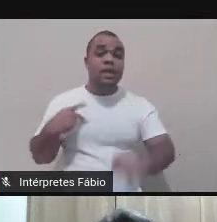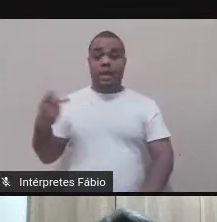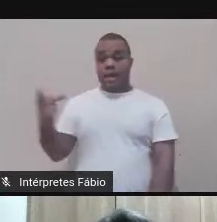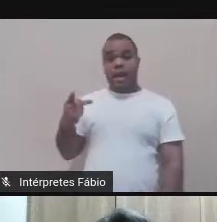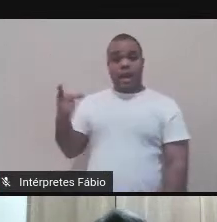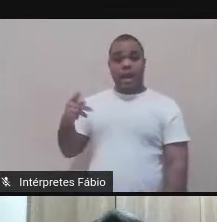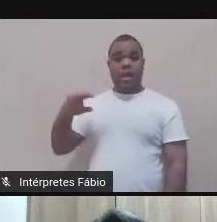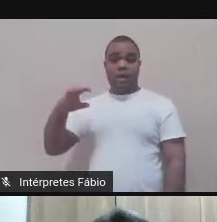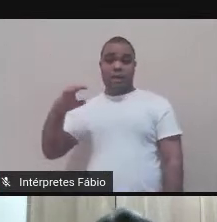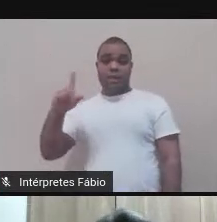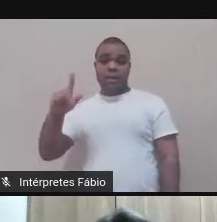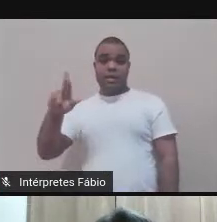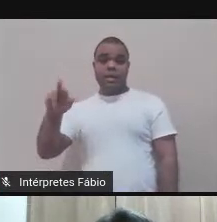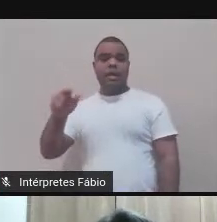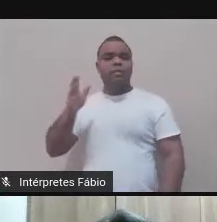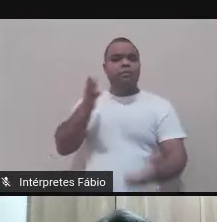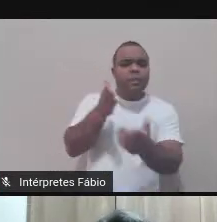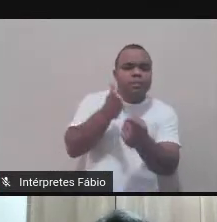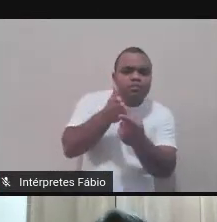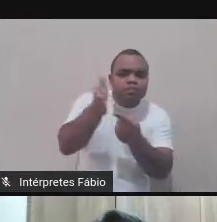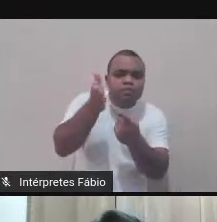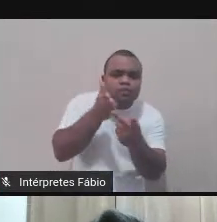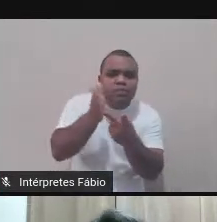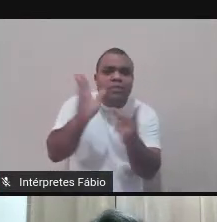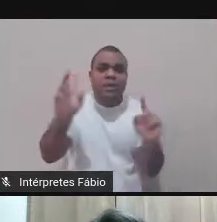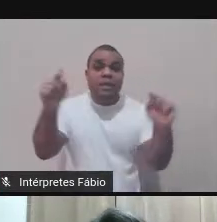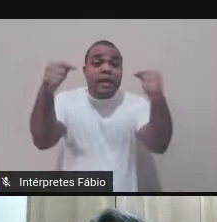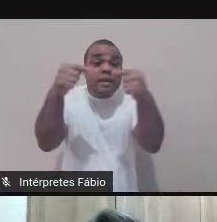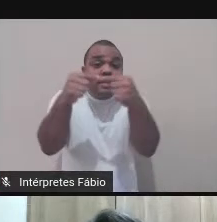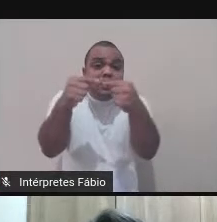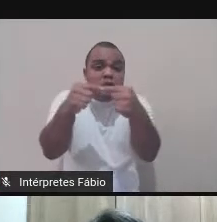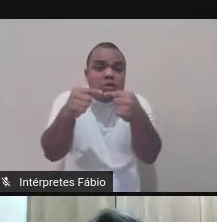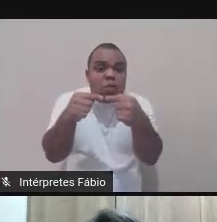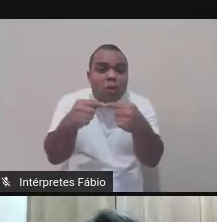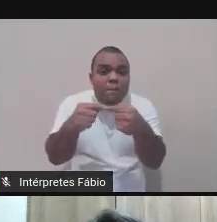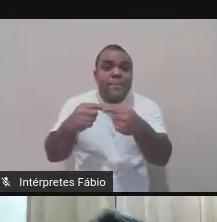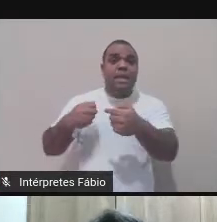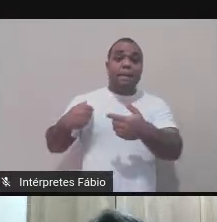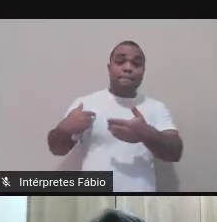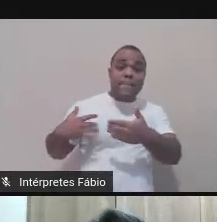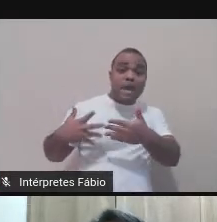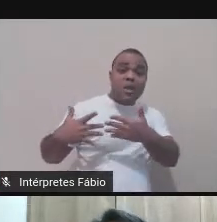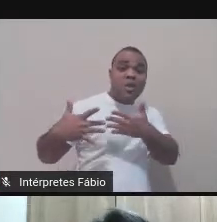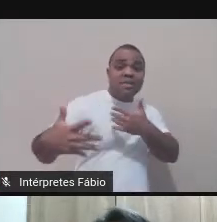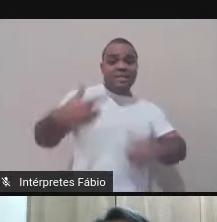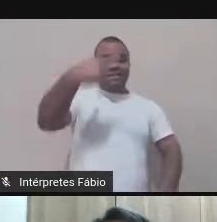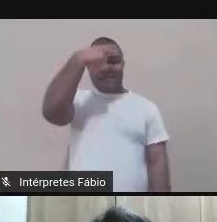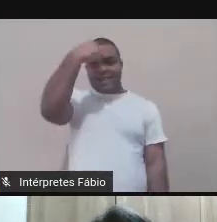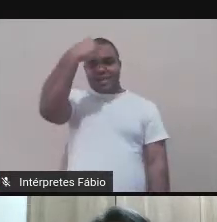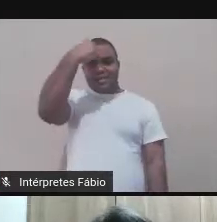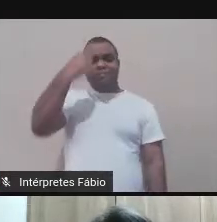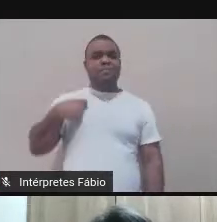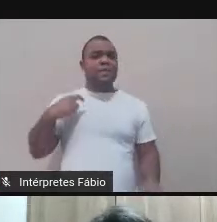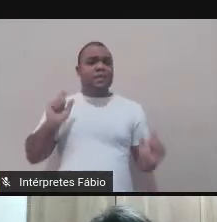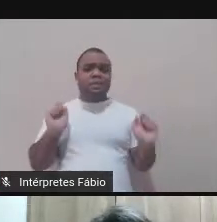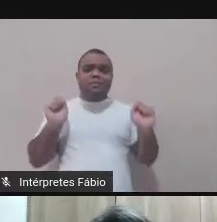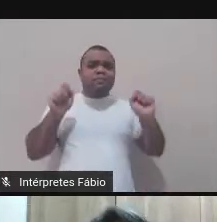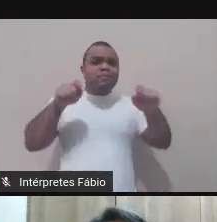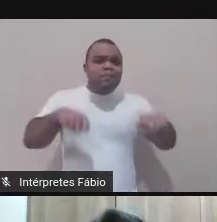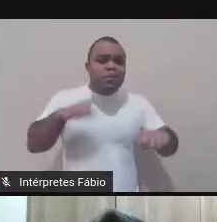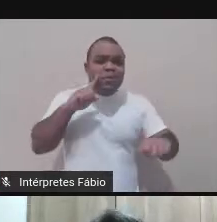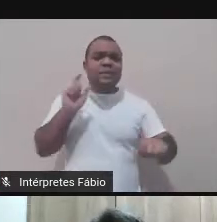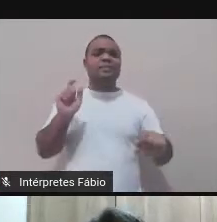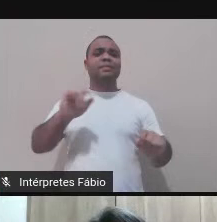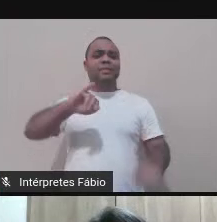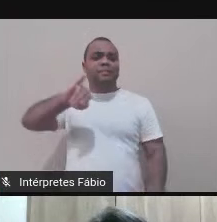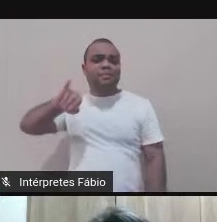convergências em nossas trajetórias acadêmicas, pensando exatamente em ilustrar esse potencial da nossa linha de pesquisa.